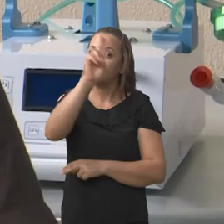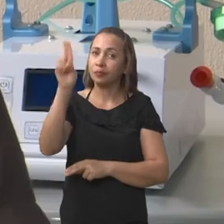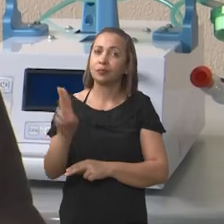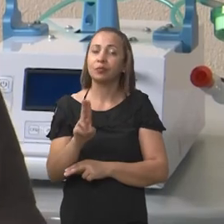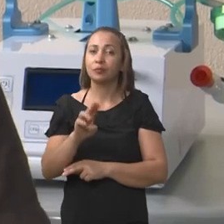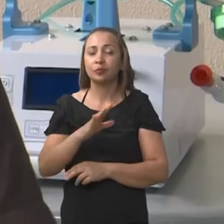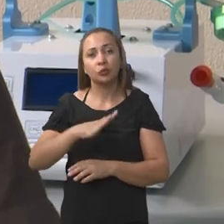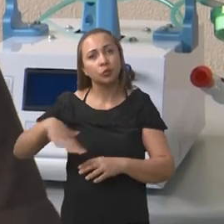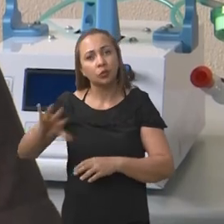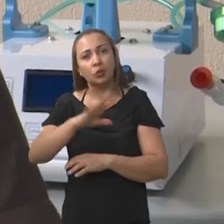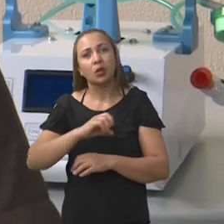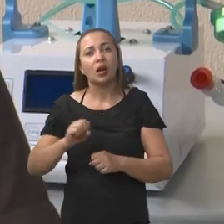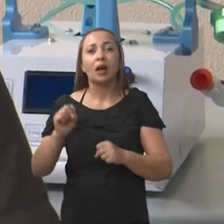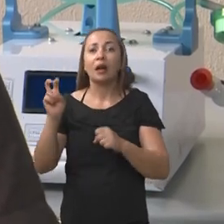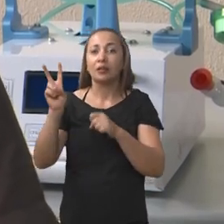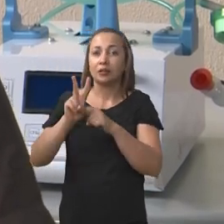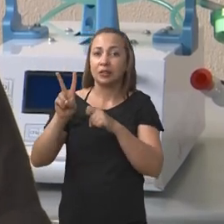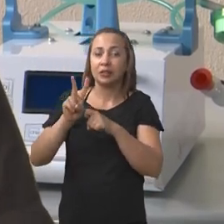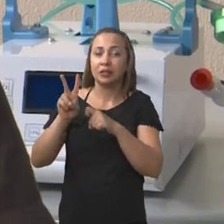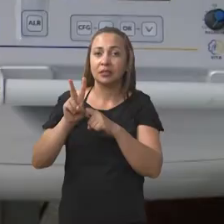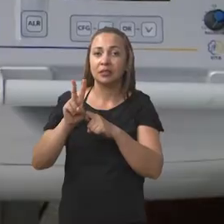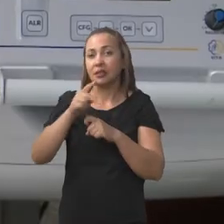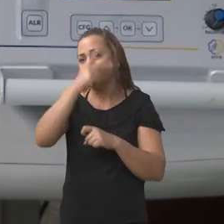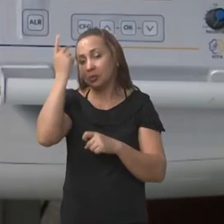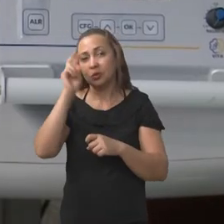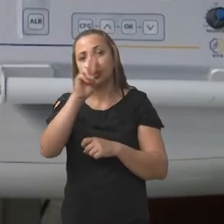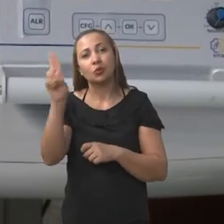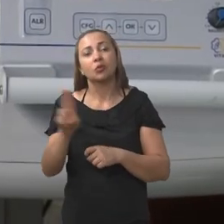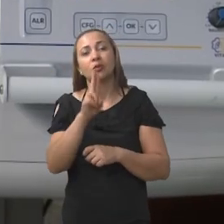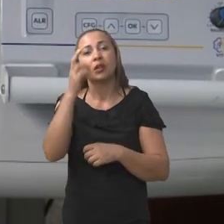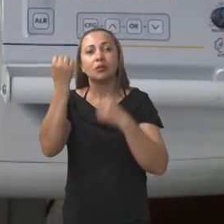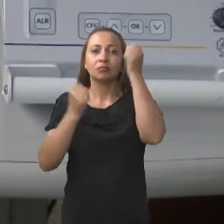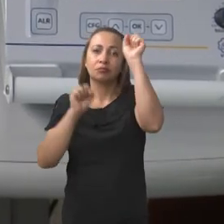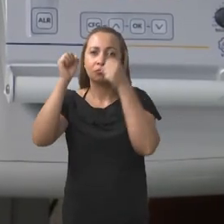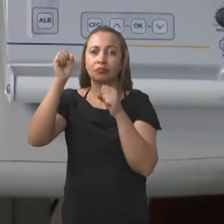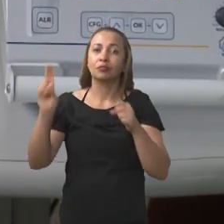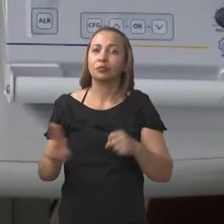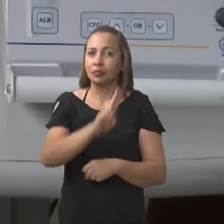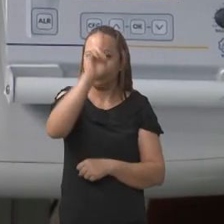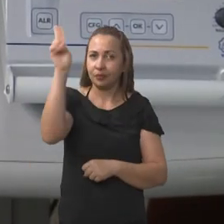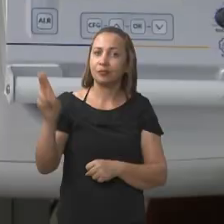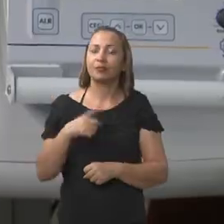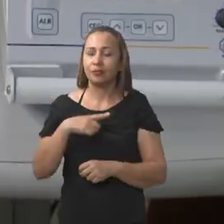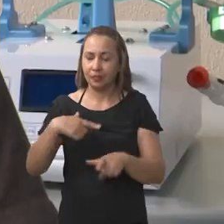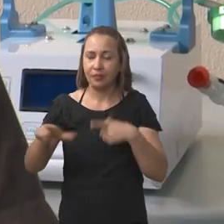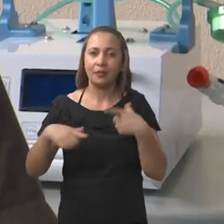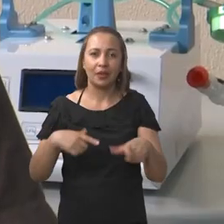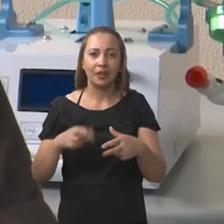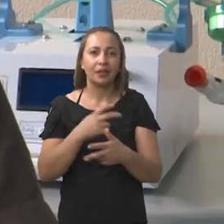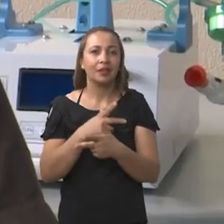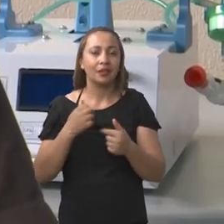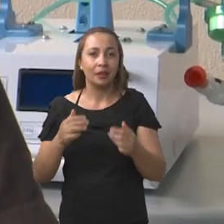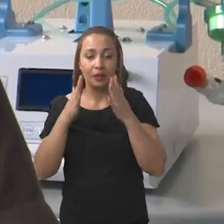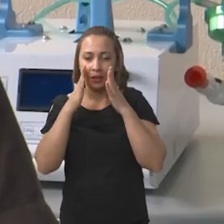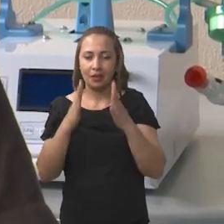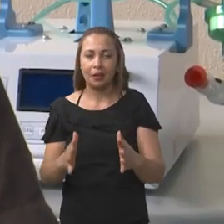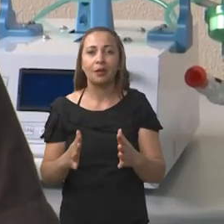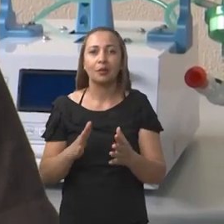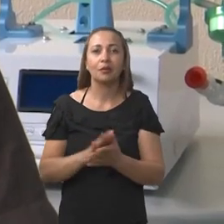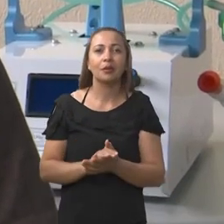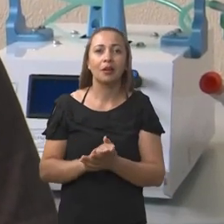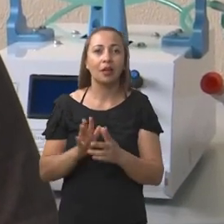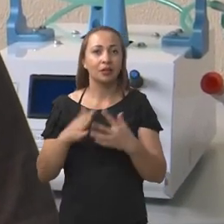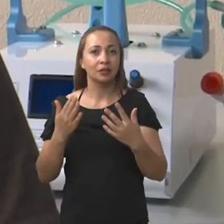área veterinária as pessoas que vão utilizar esses equipamentos. A universidade tem trabalhado de várias formas nesse sentido